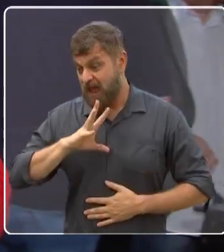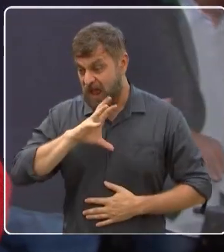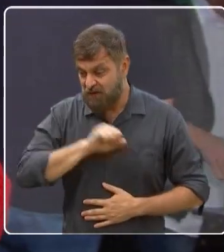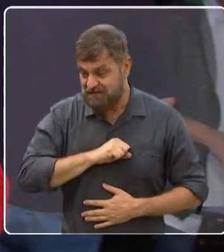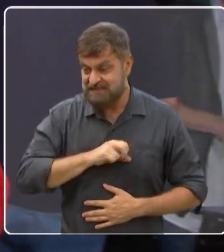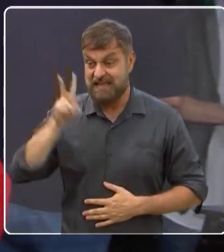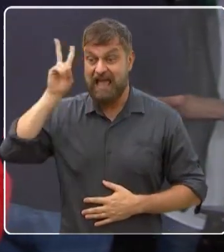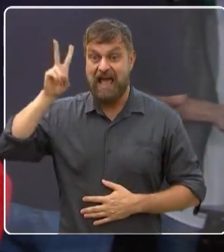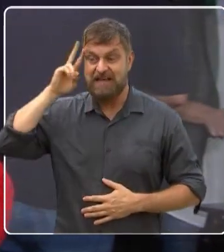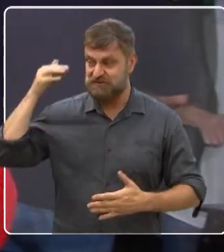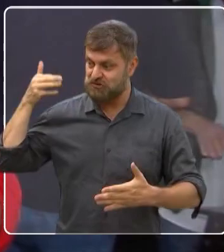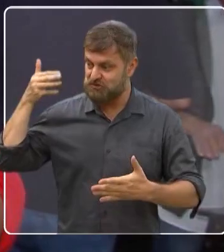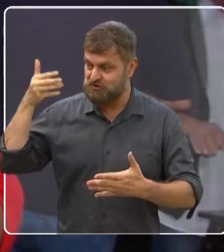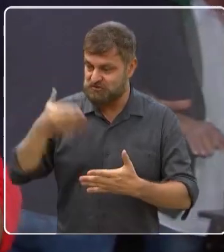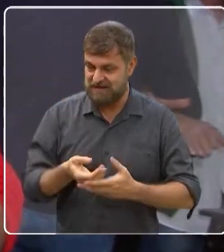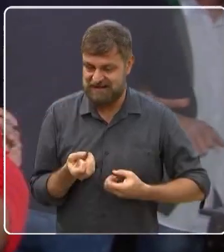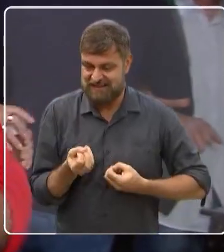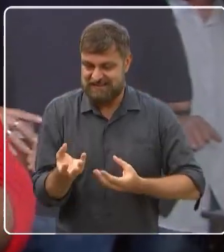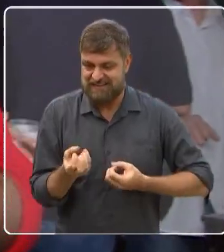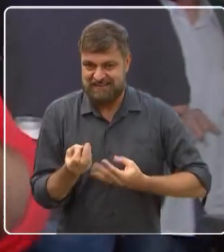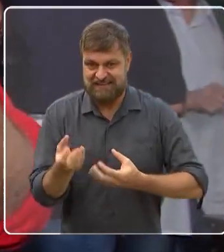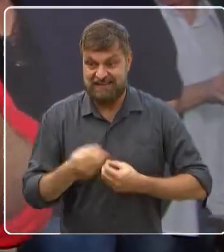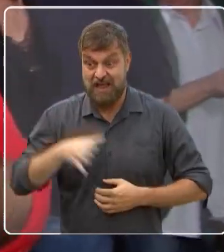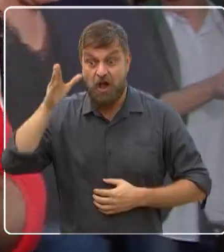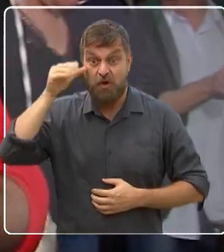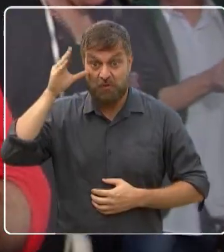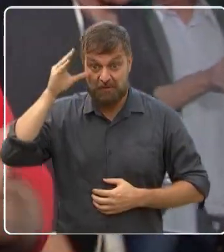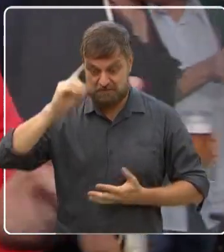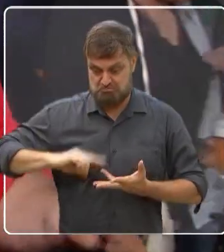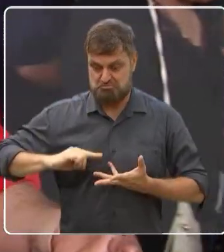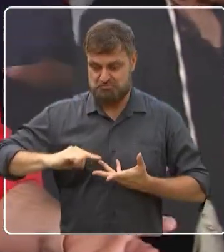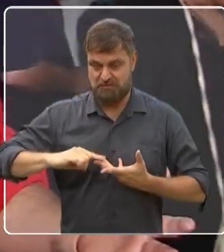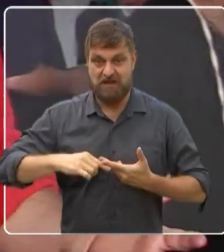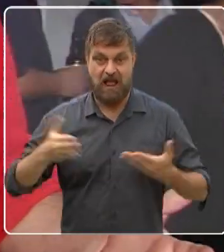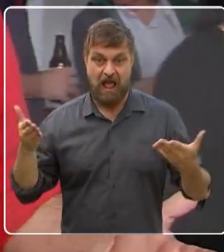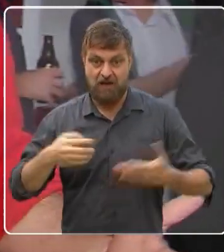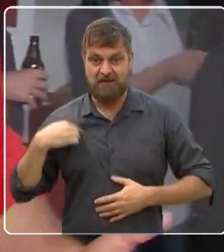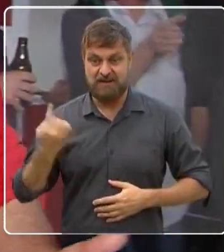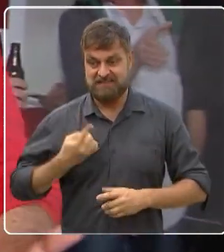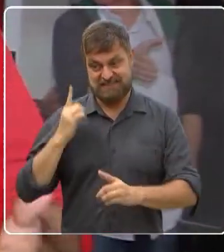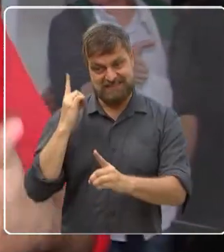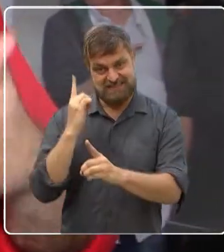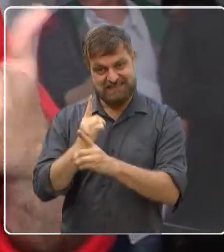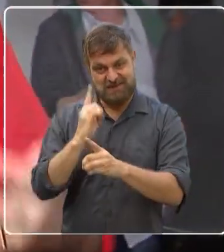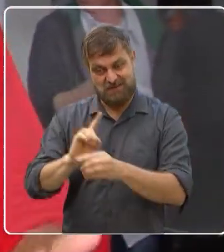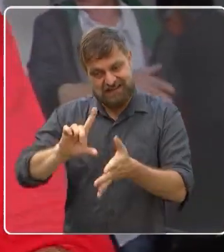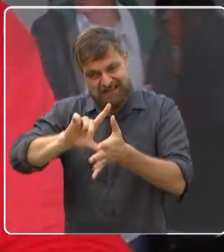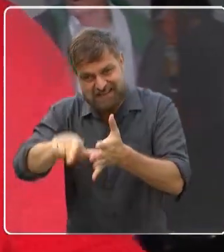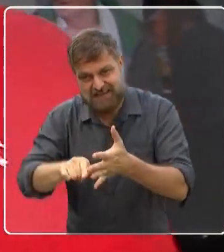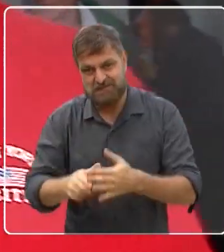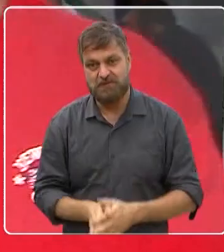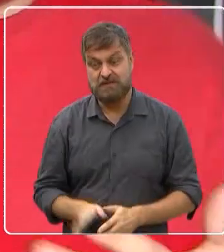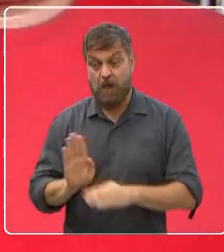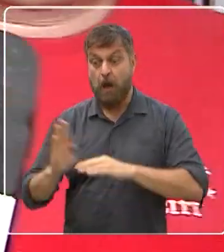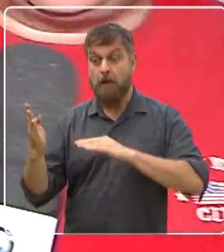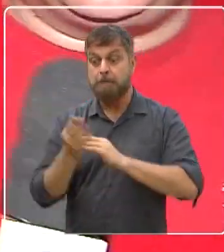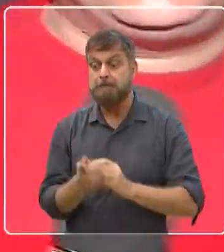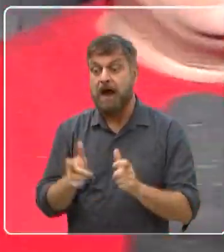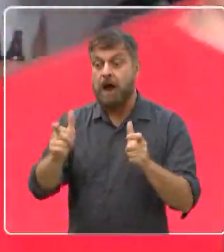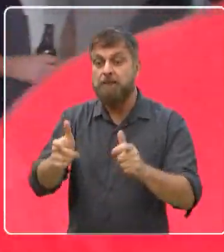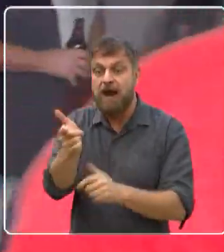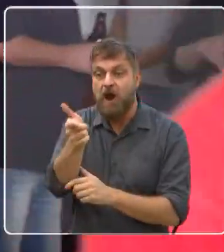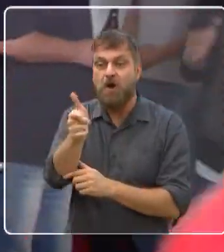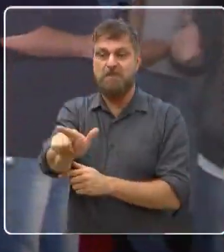contar um pouco a história deste bairro. Várias curiosidades. Agora a gente se encontra numa próxima oportunidade, contando mais